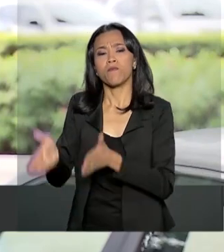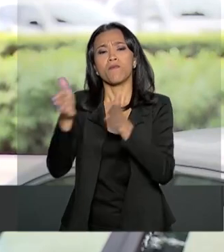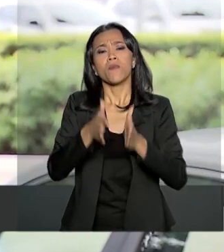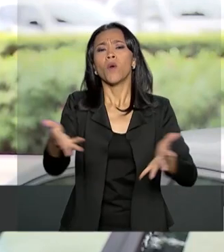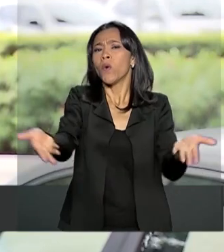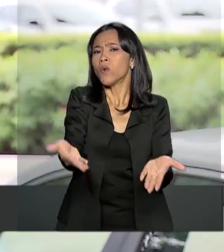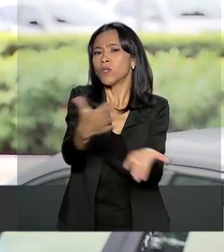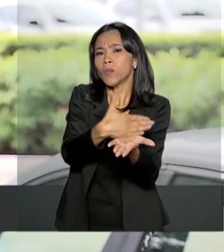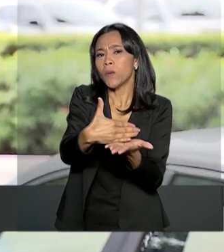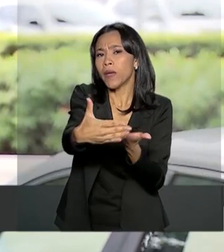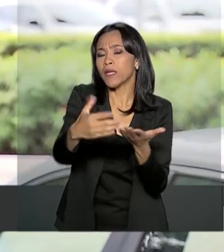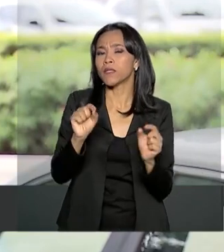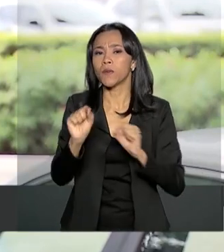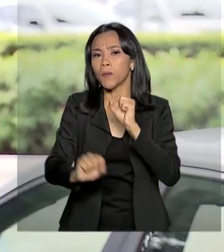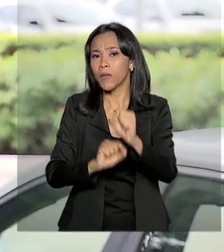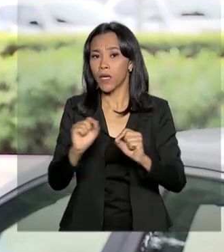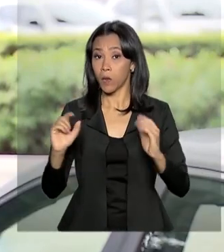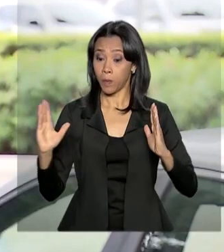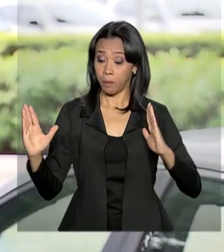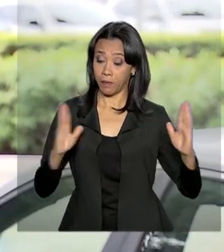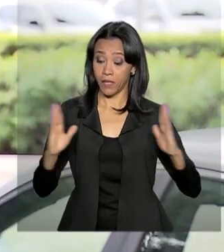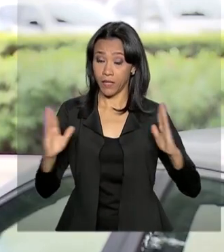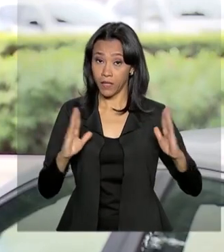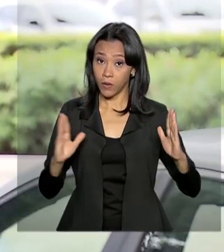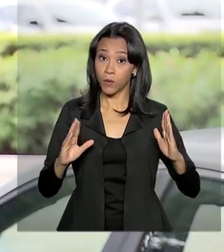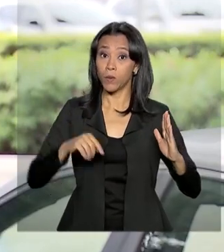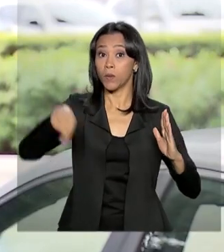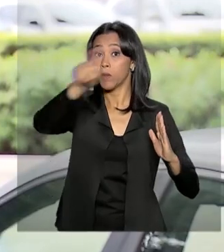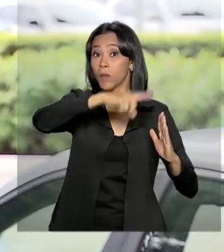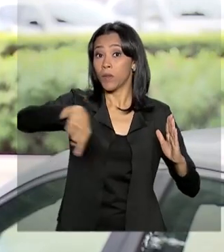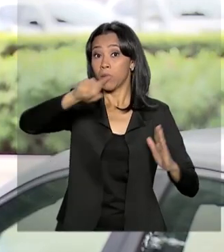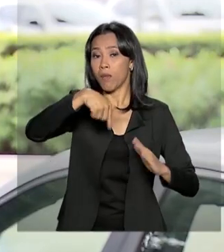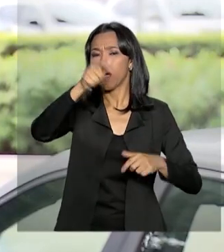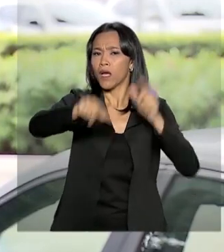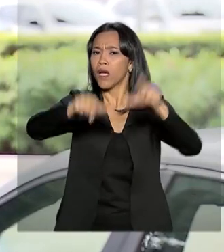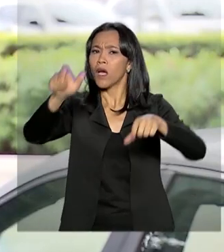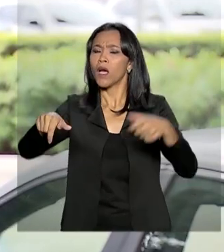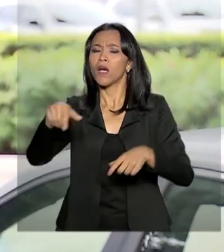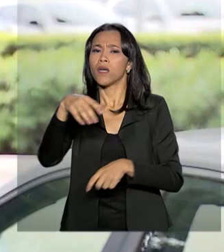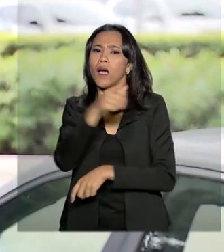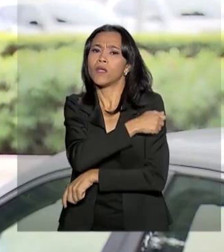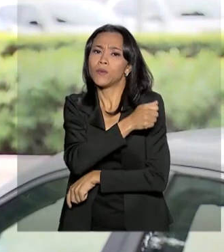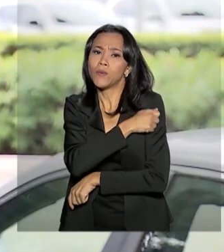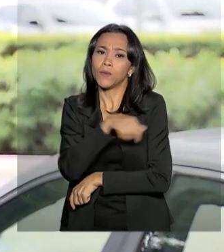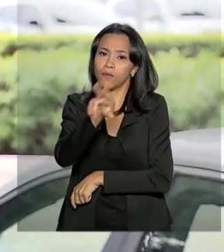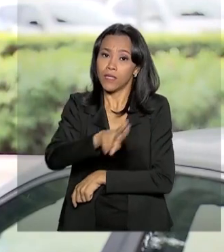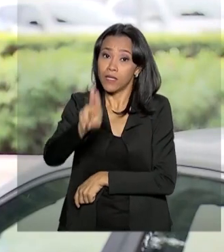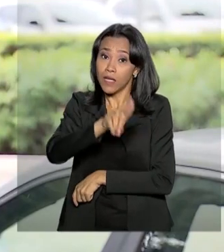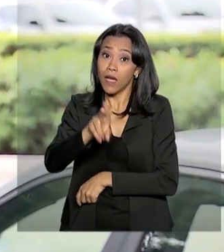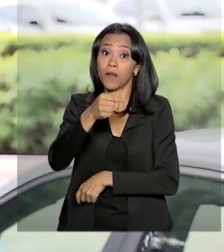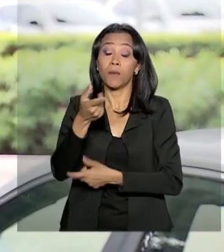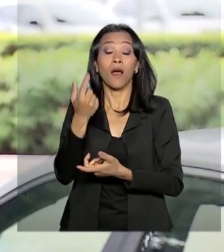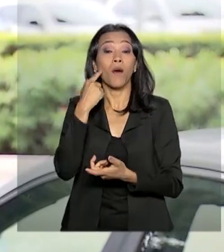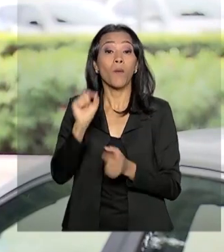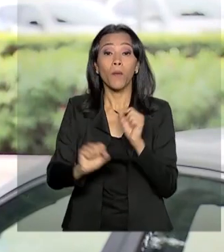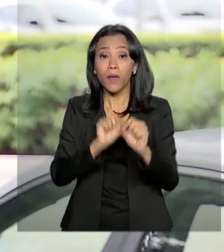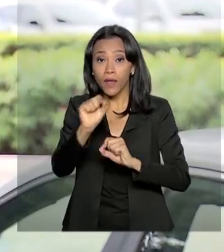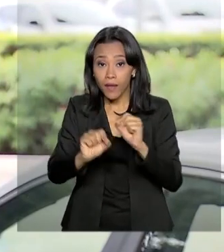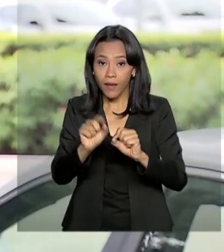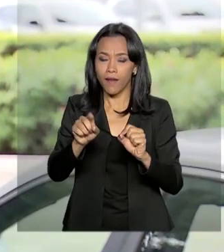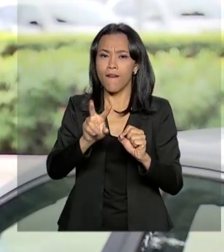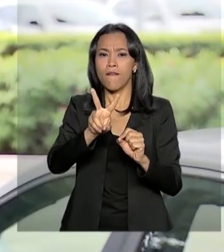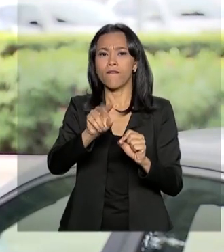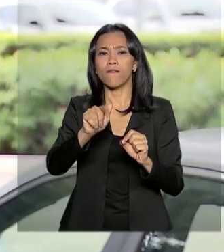prazo para os universitários de escolas particulares concorrerem a uma vaga de financiamento dos estudos pelo FIES.